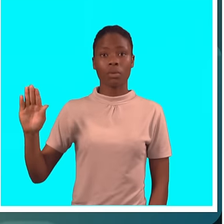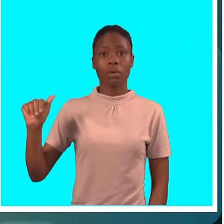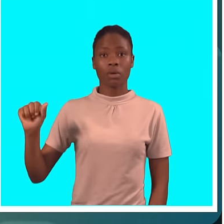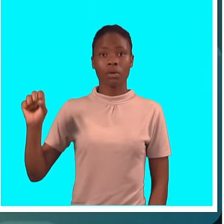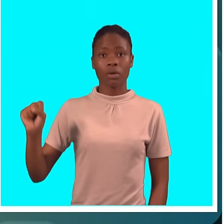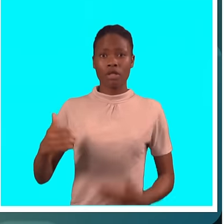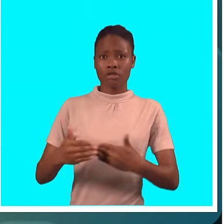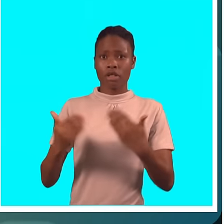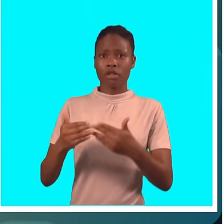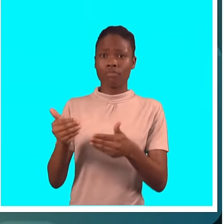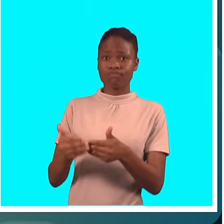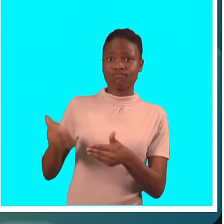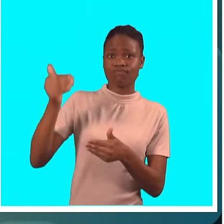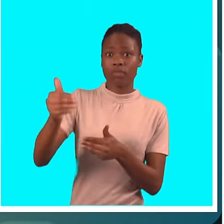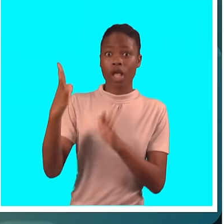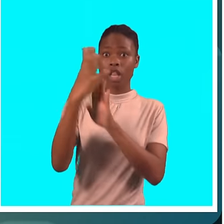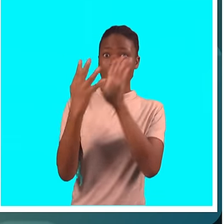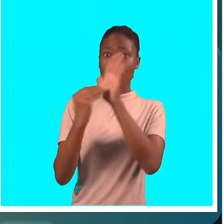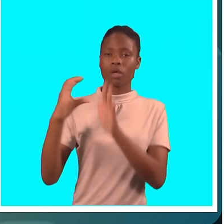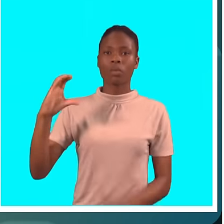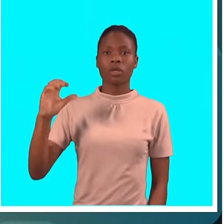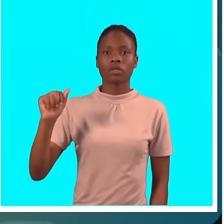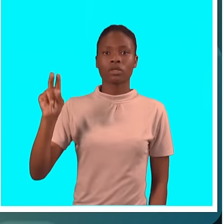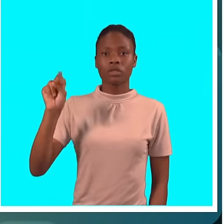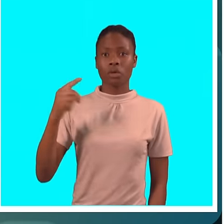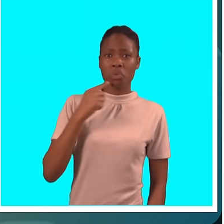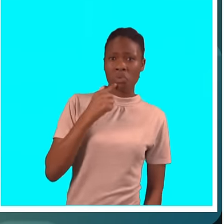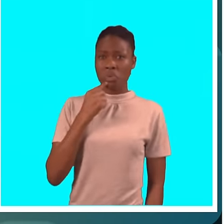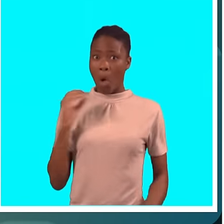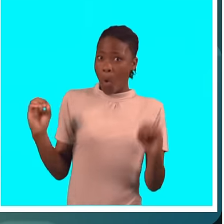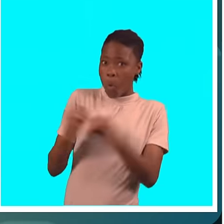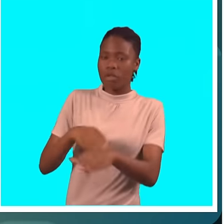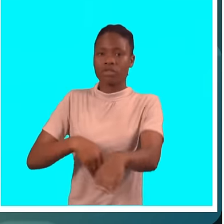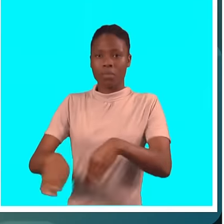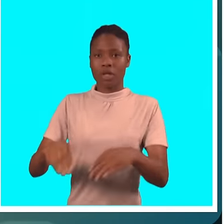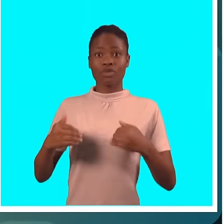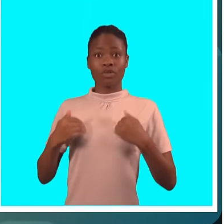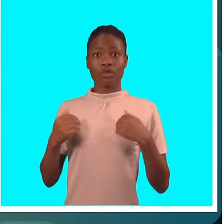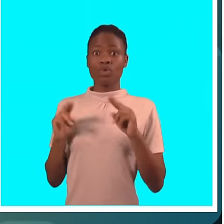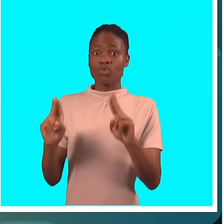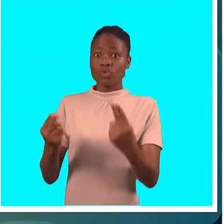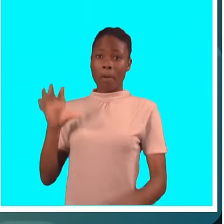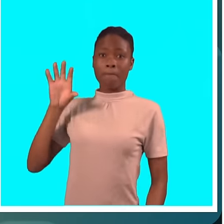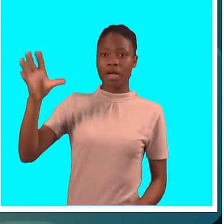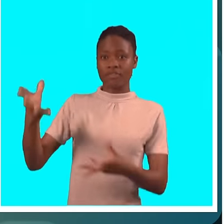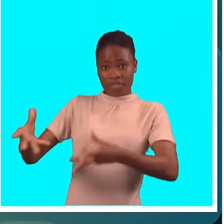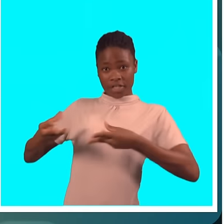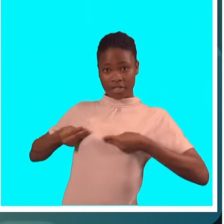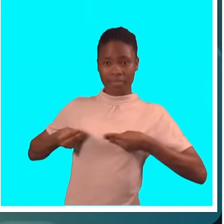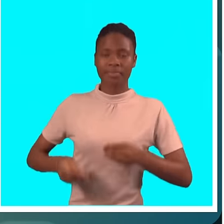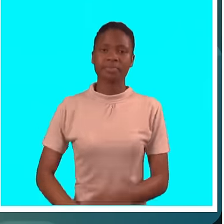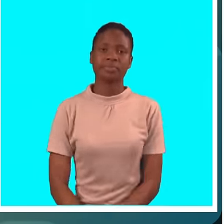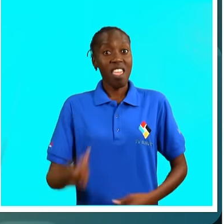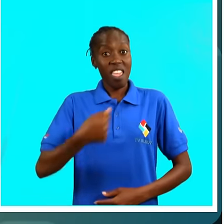apuramento ao Can. O selecionador não tem dúvidas de que a nova geração de futebolistas vai trazer glórias ao país.